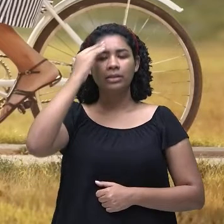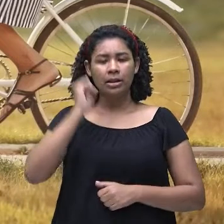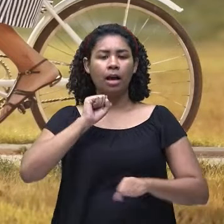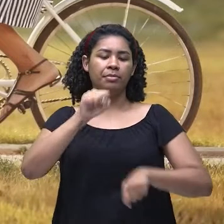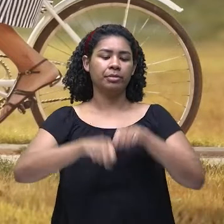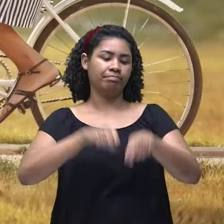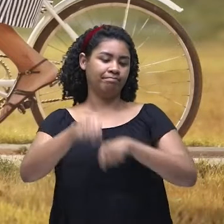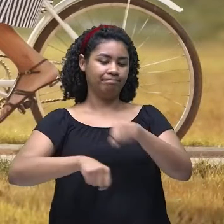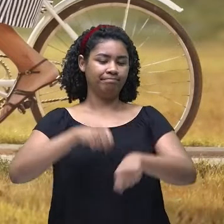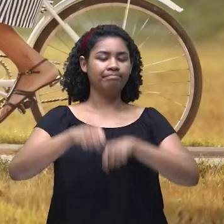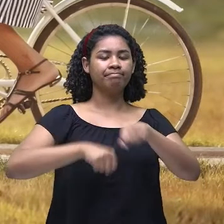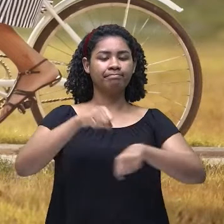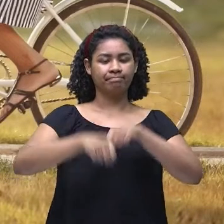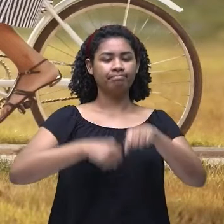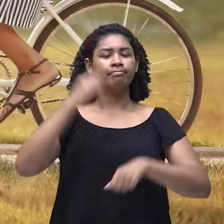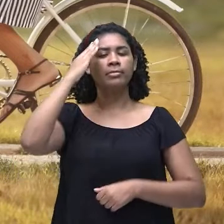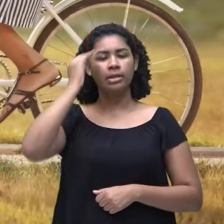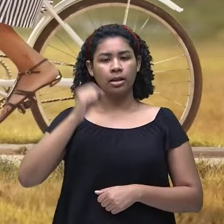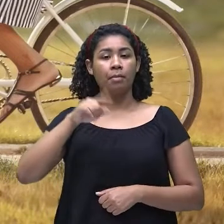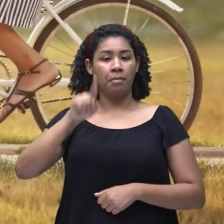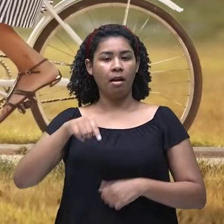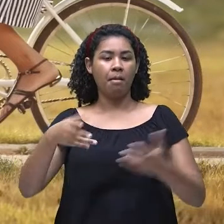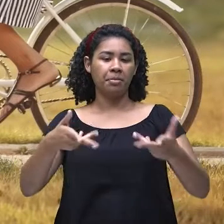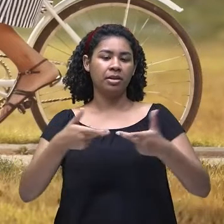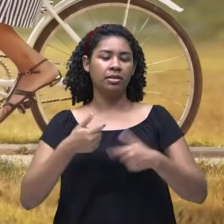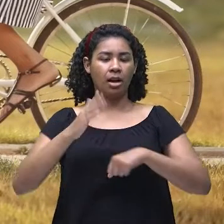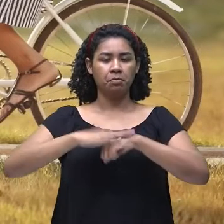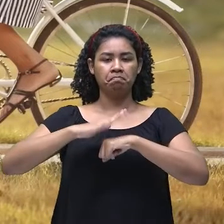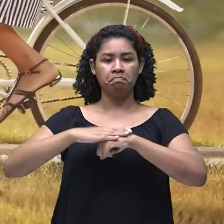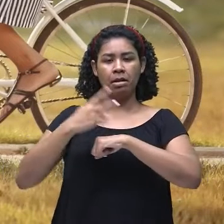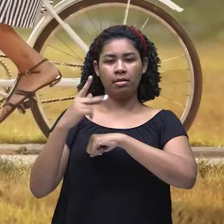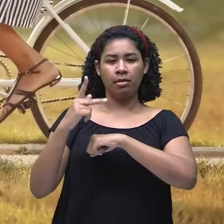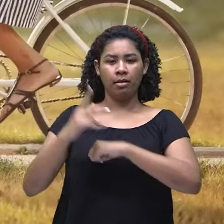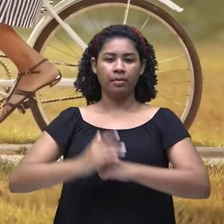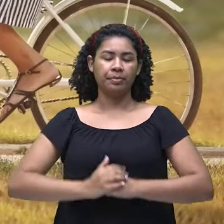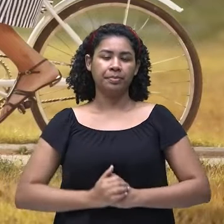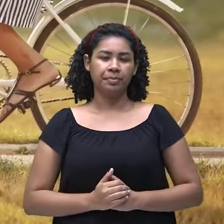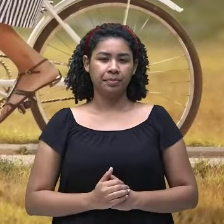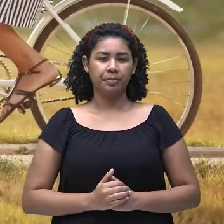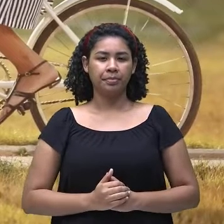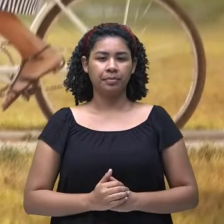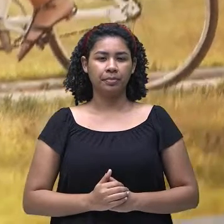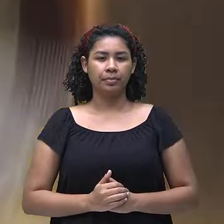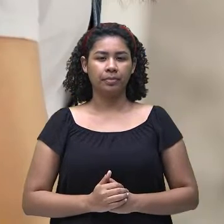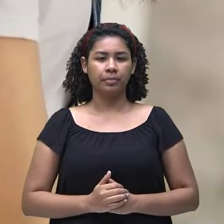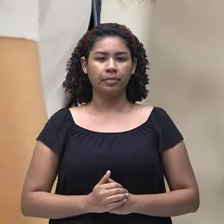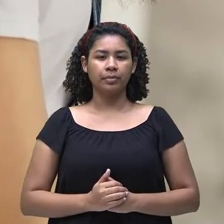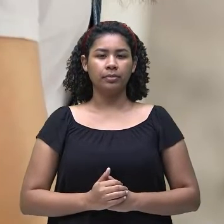pode, né? É uma habilidade que ela tem. Ok? Vamos em frente, então.